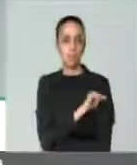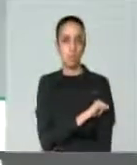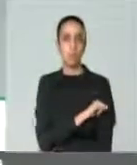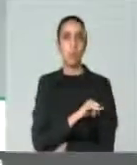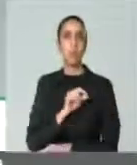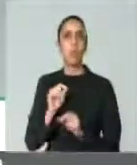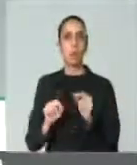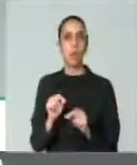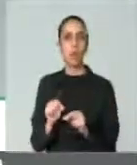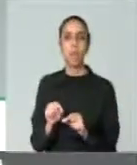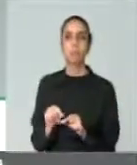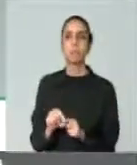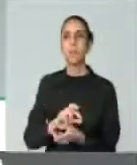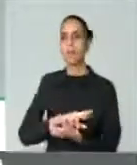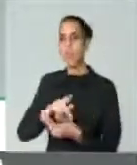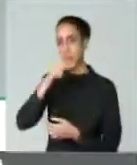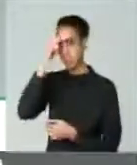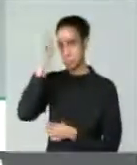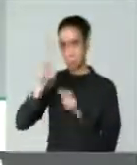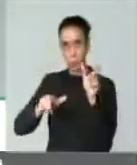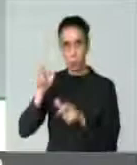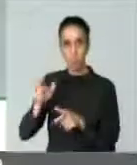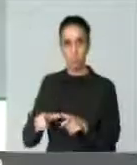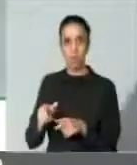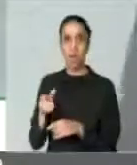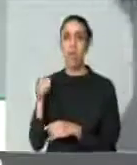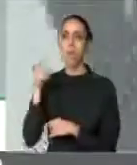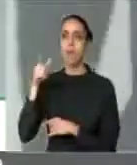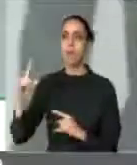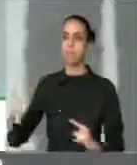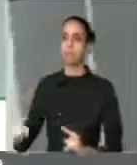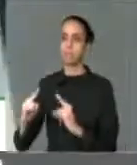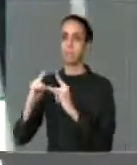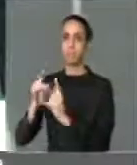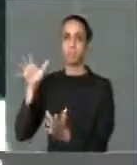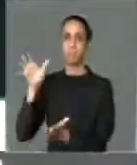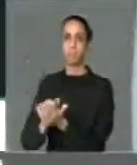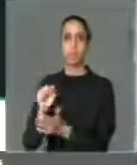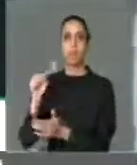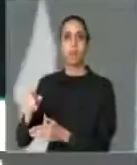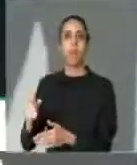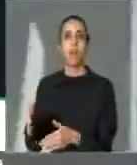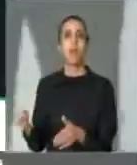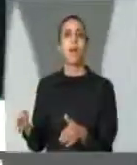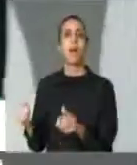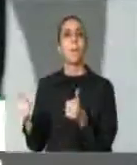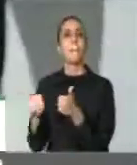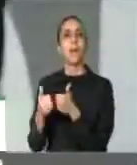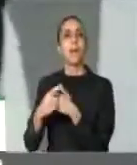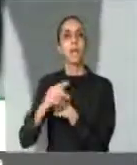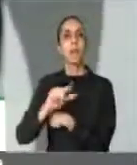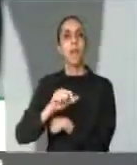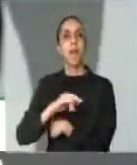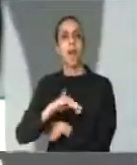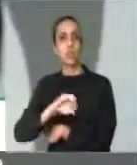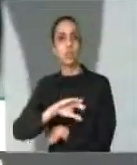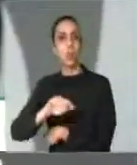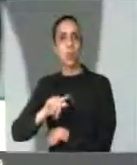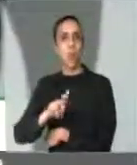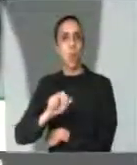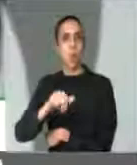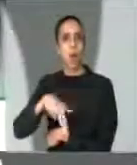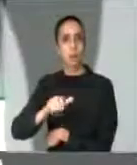que acamparam em frente ao Palácio Guanabara. E isto se deu por conta do